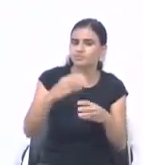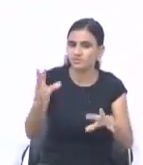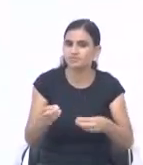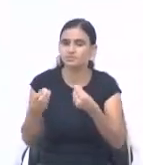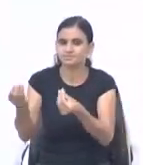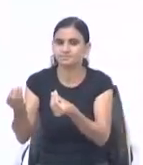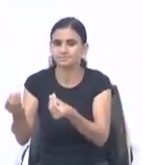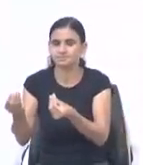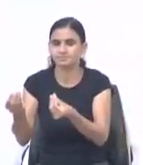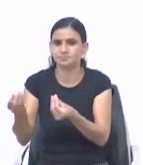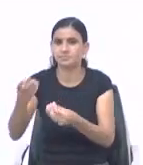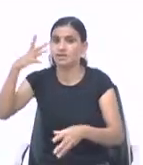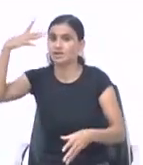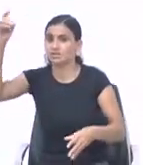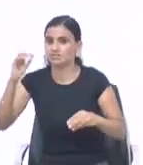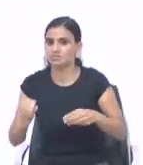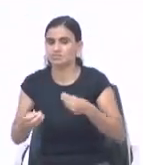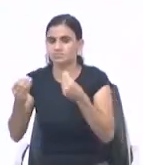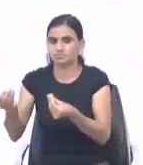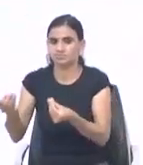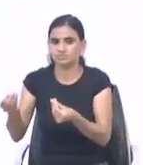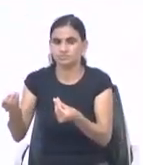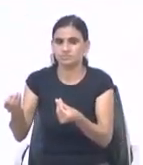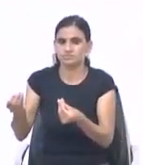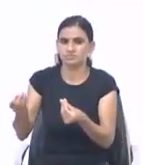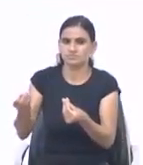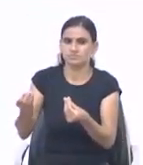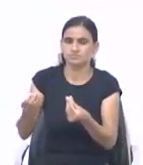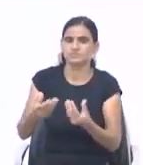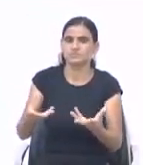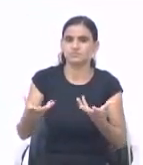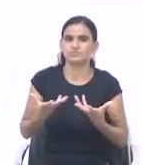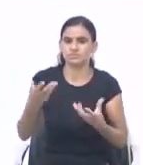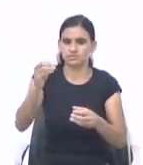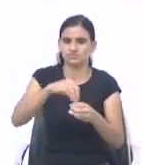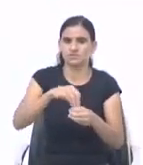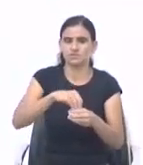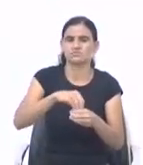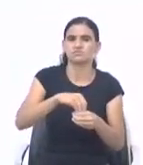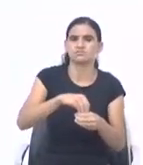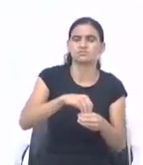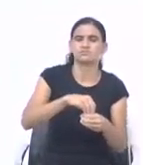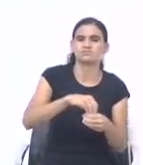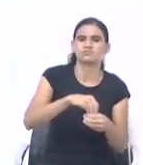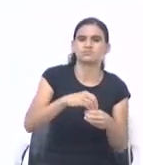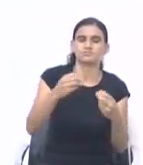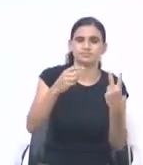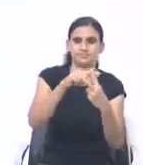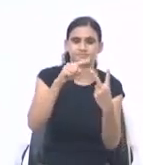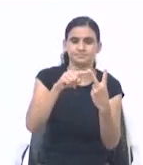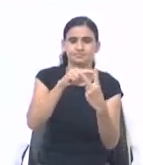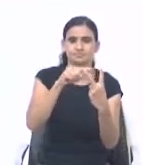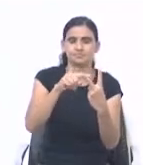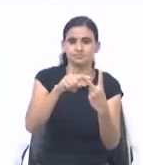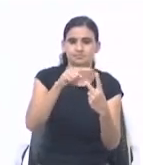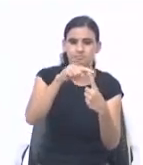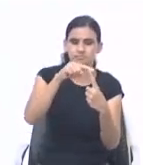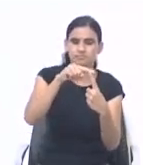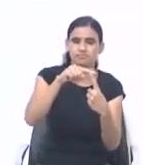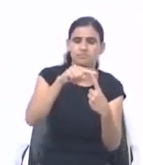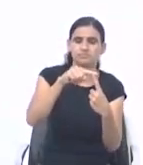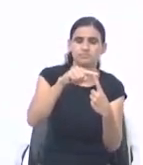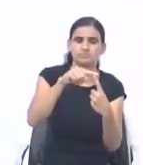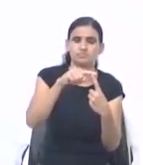Deus dá a semente ao que semeia. E pão para comer. Então Deus dá duas coisas. Deus dá a semente para você semear.